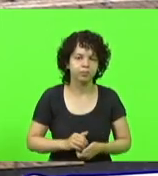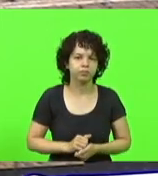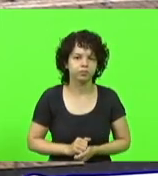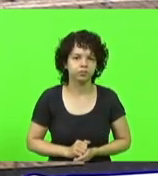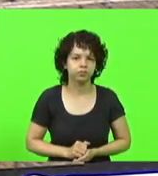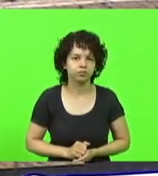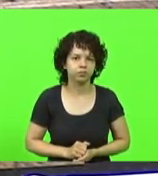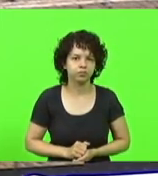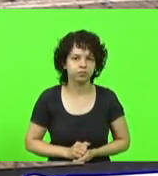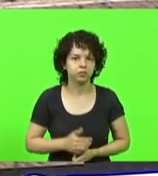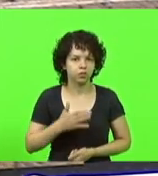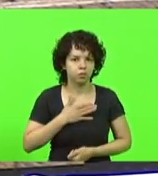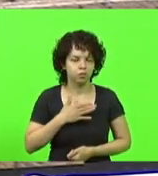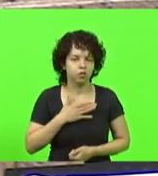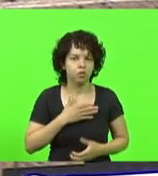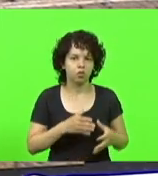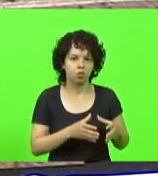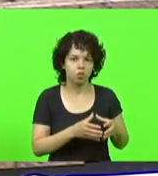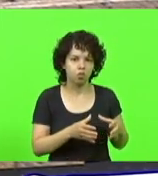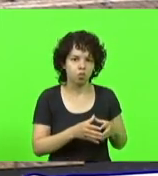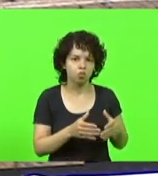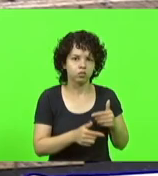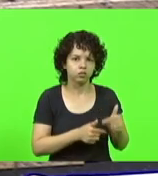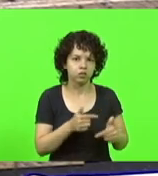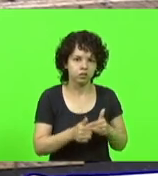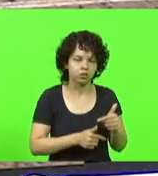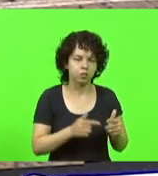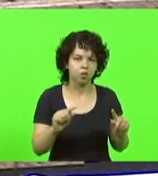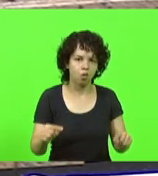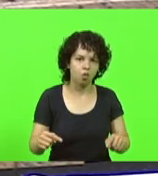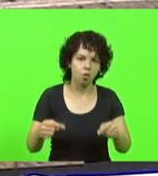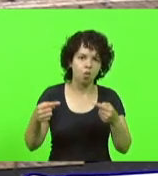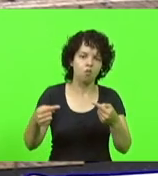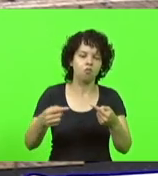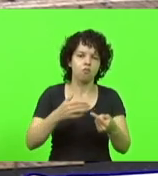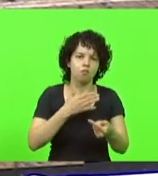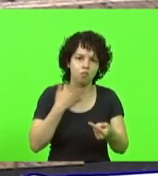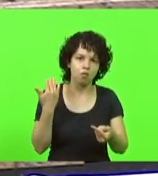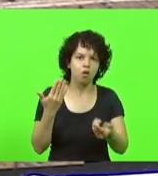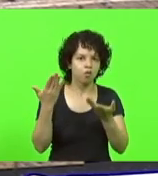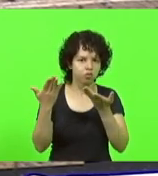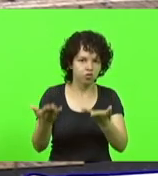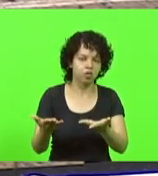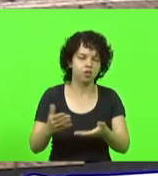com a minha própria guarnição de serviço, o confronto com morte na Serra Dona Francisca.